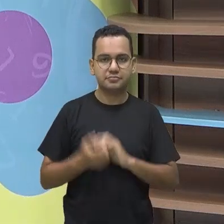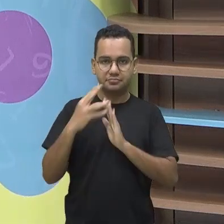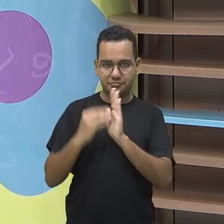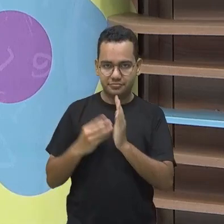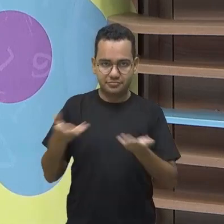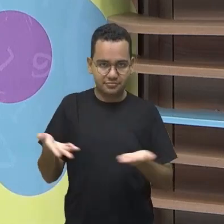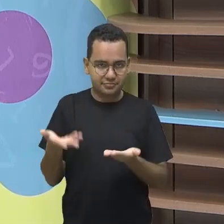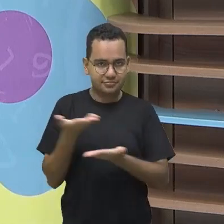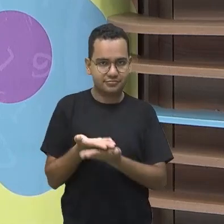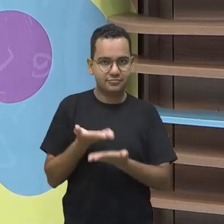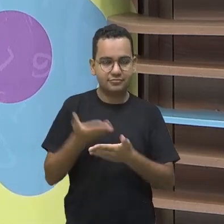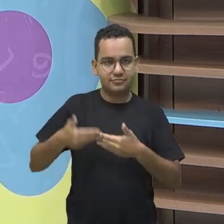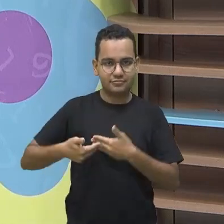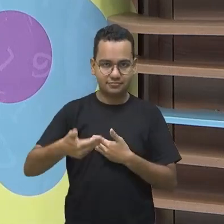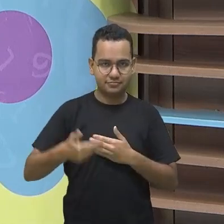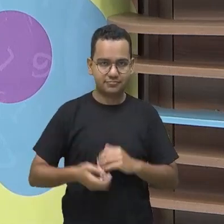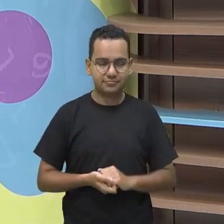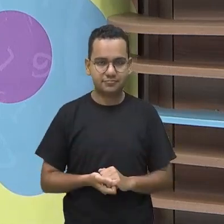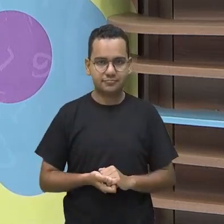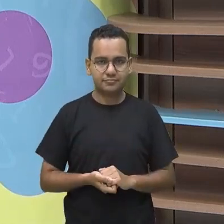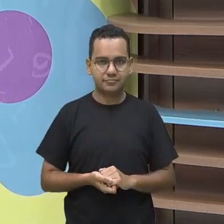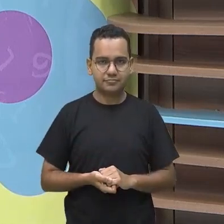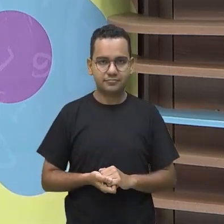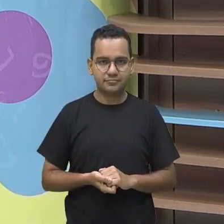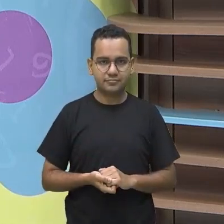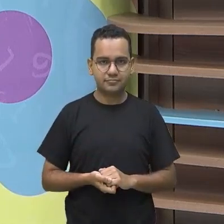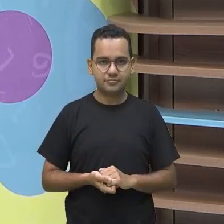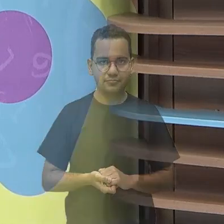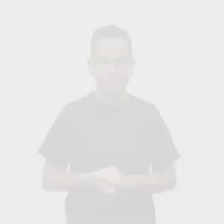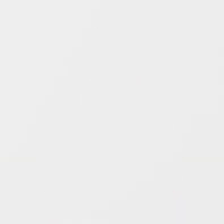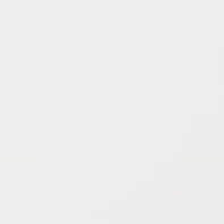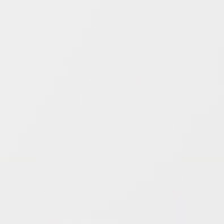aula de hoje Então vamos aí a mais uma aula de geografia